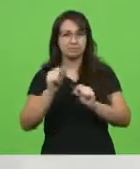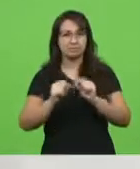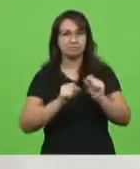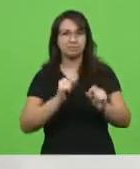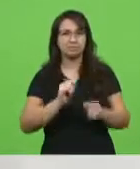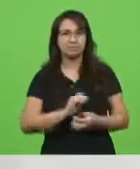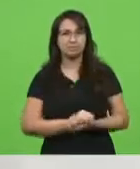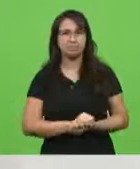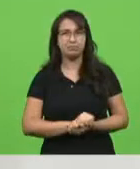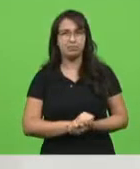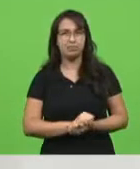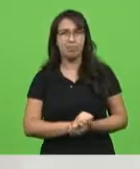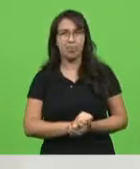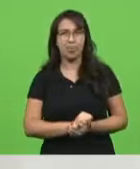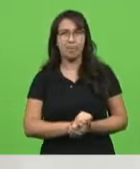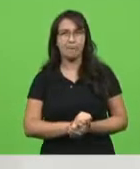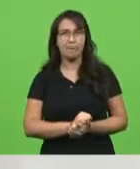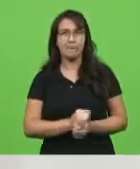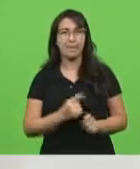Porque não dá para entender.